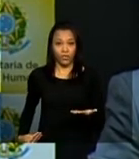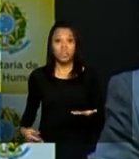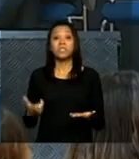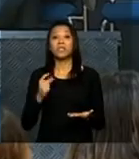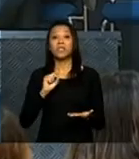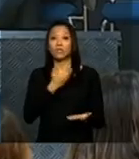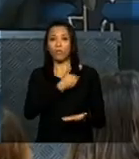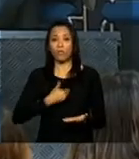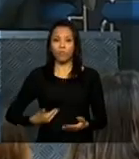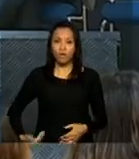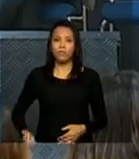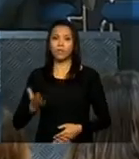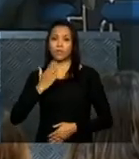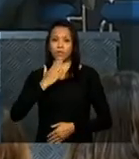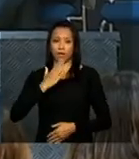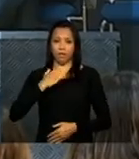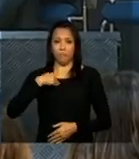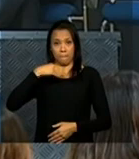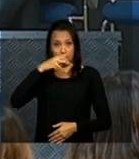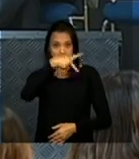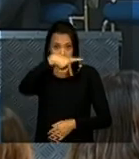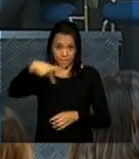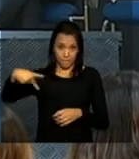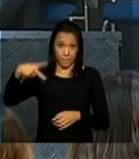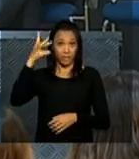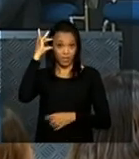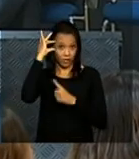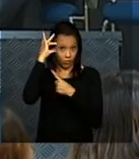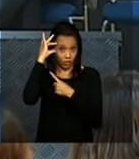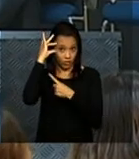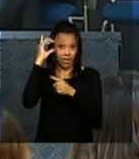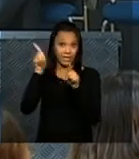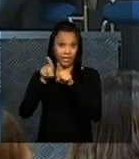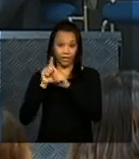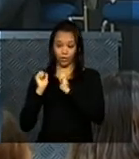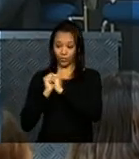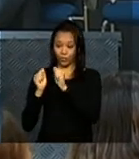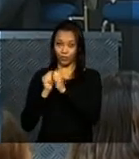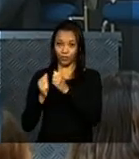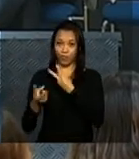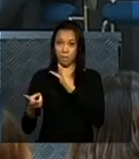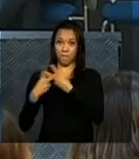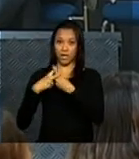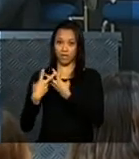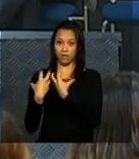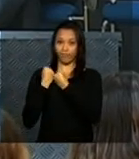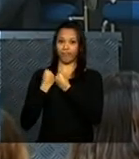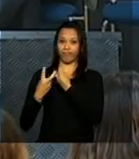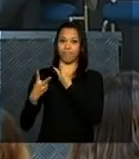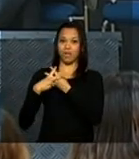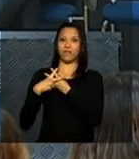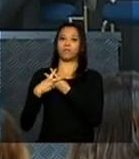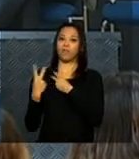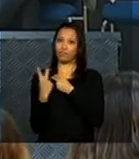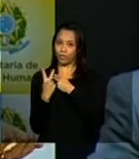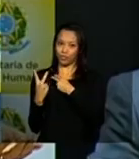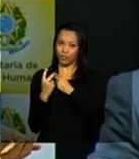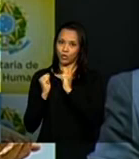presidenta que foi que viveu comigo na cela que foi torturada junta